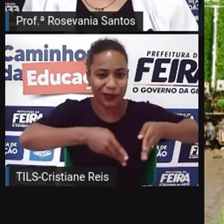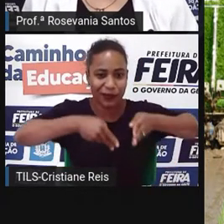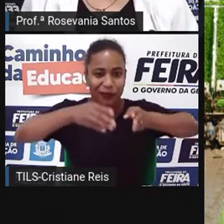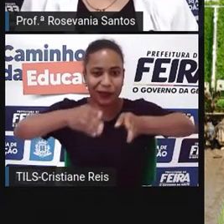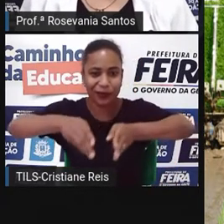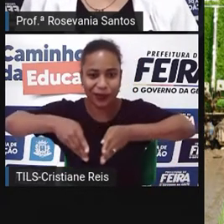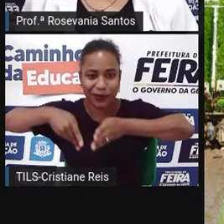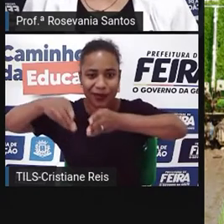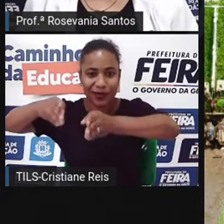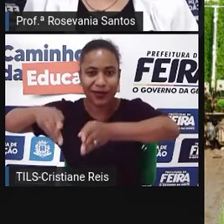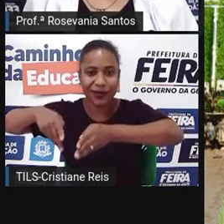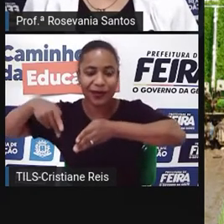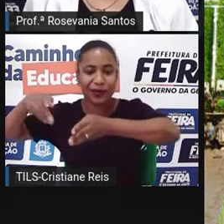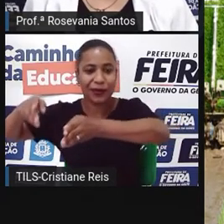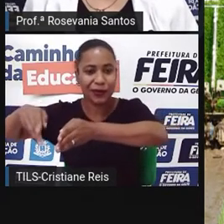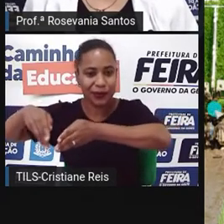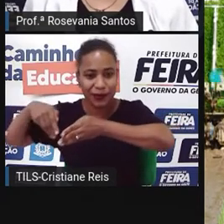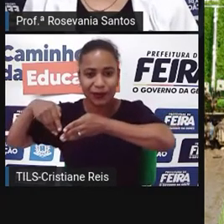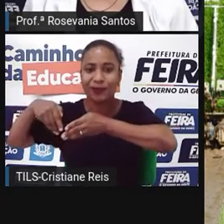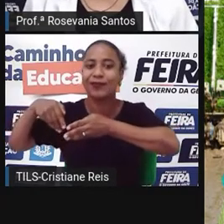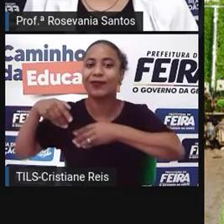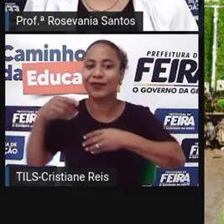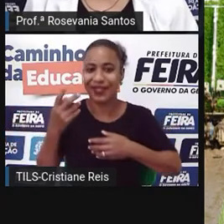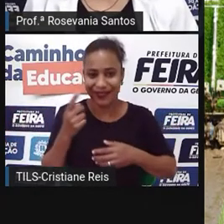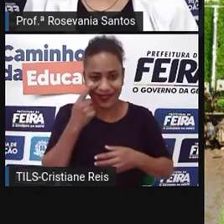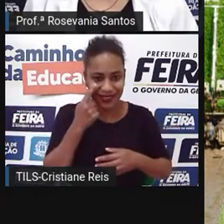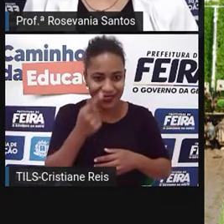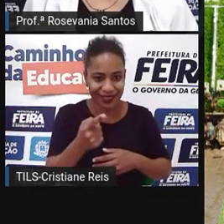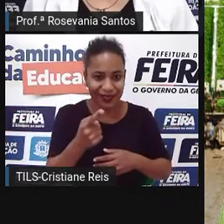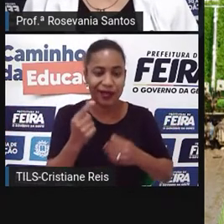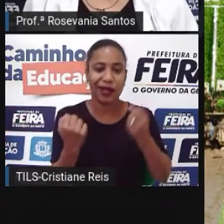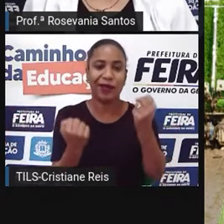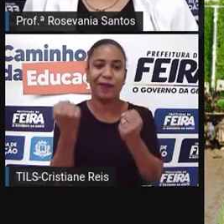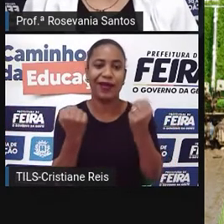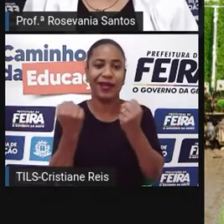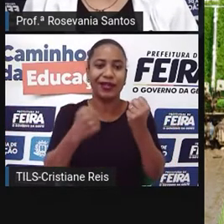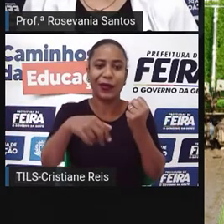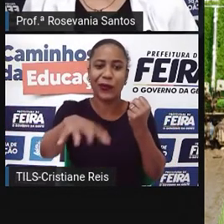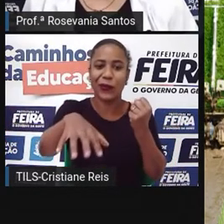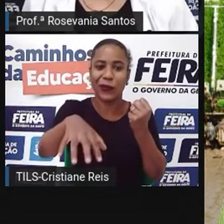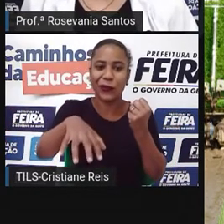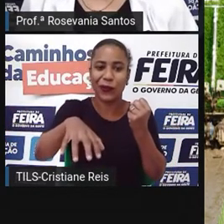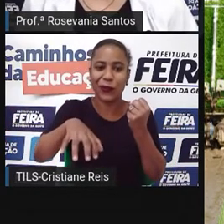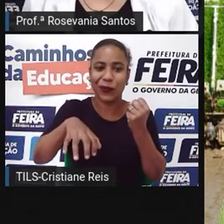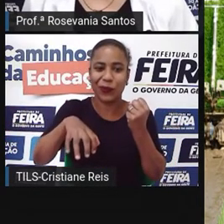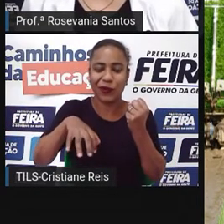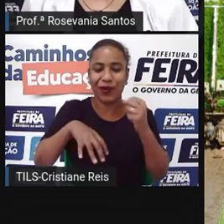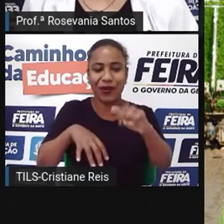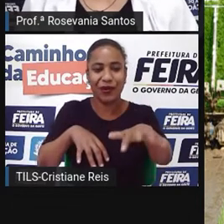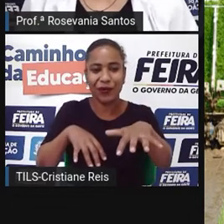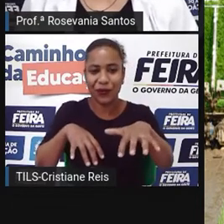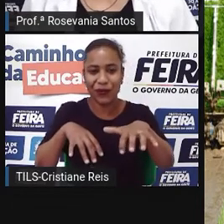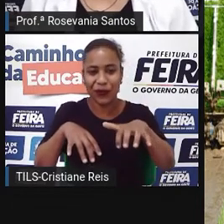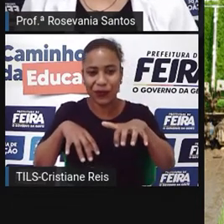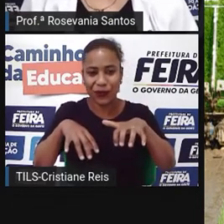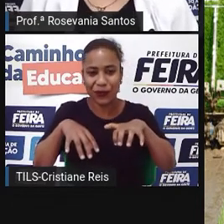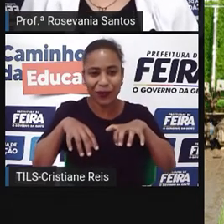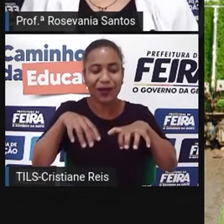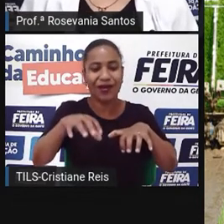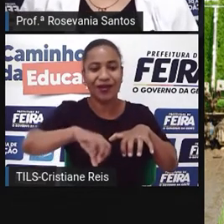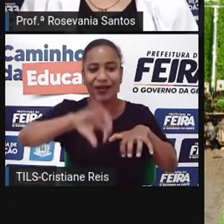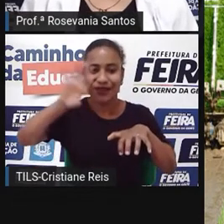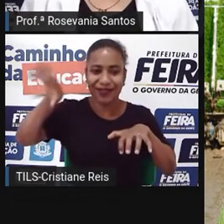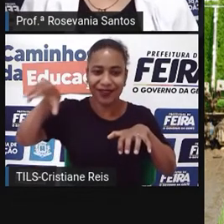Até para a própria colheita, as máquinas já passam já, né? Nesses espaços aí, sem ter muita perda.